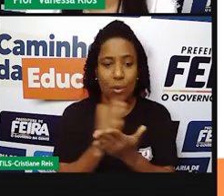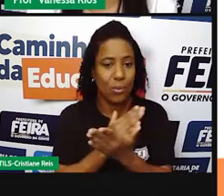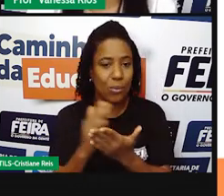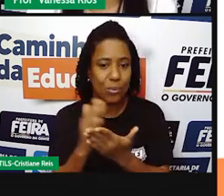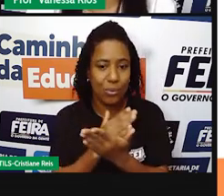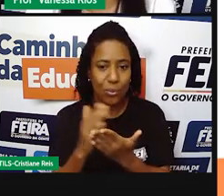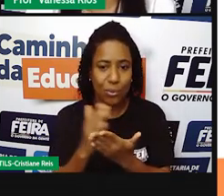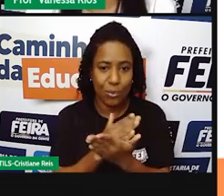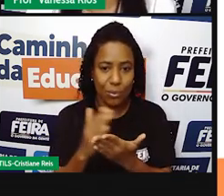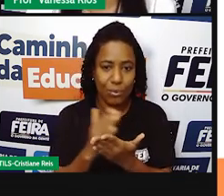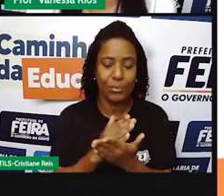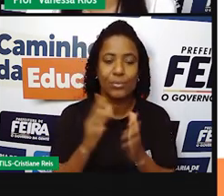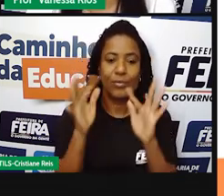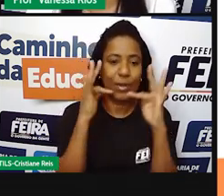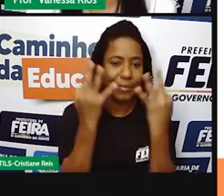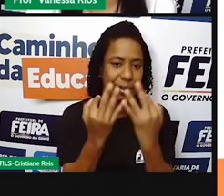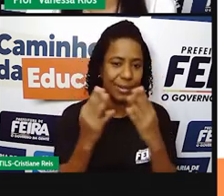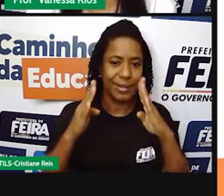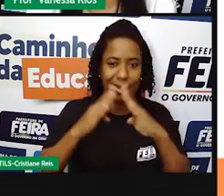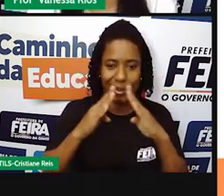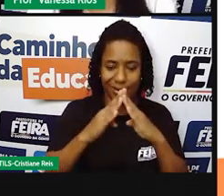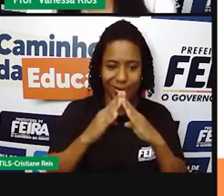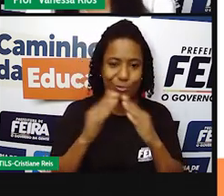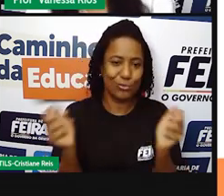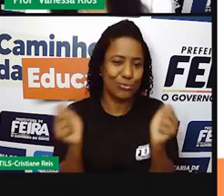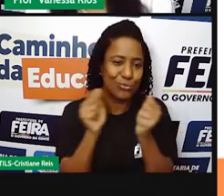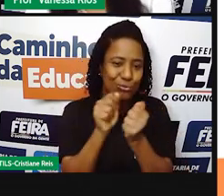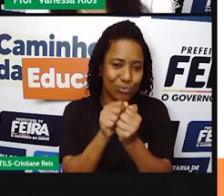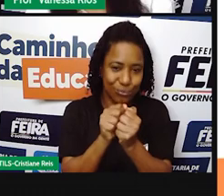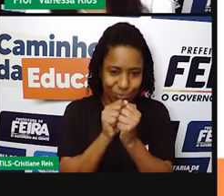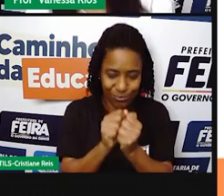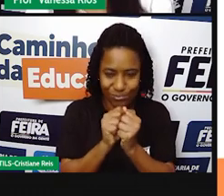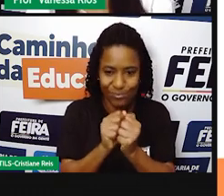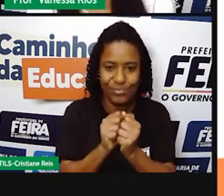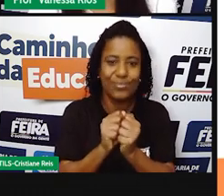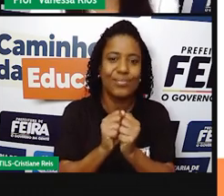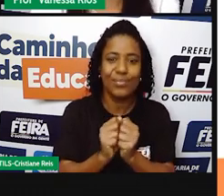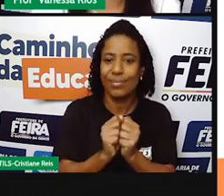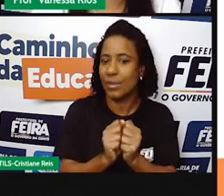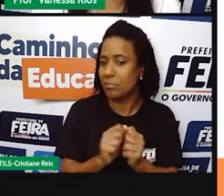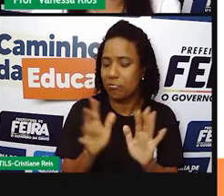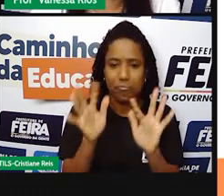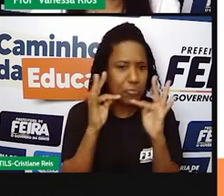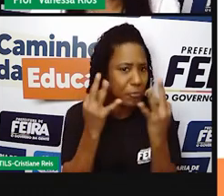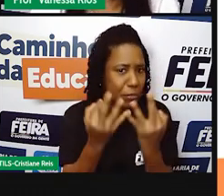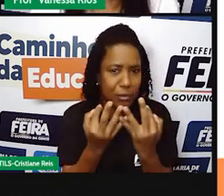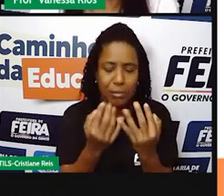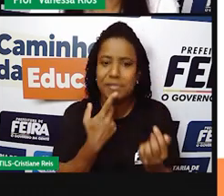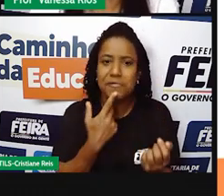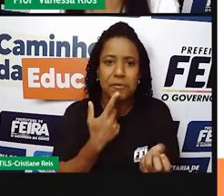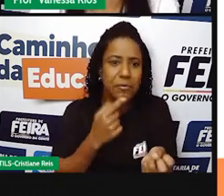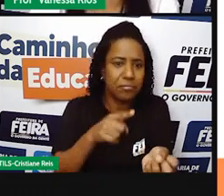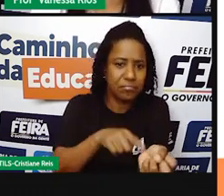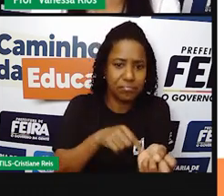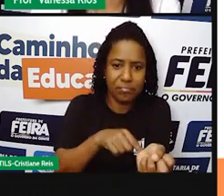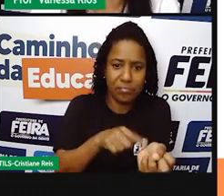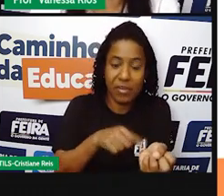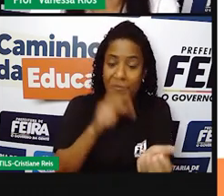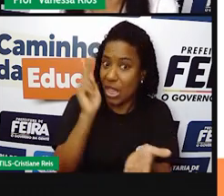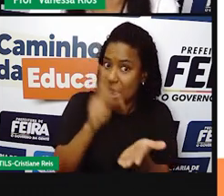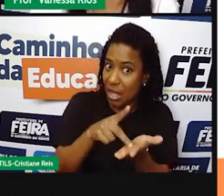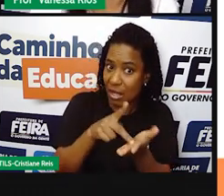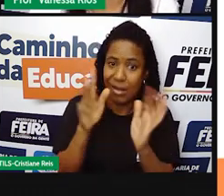pessoas que vivem dentro de um mesmo ambiente. Dentro de uma mesma casa. E que nem possuem laços sanguíneos, né? Não são nem